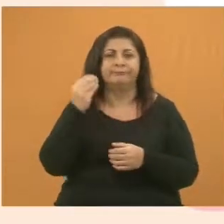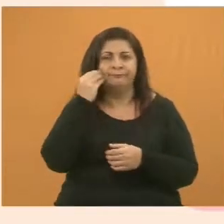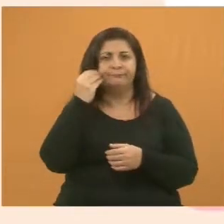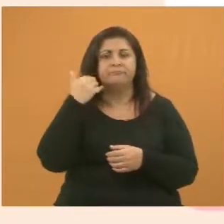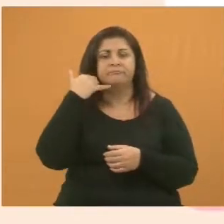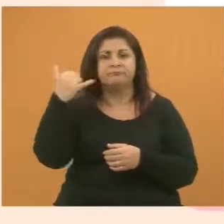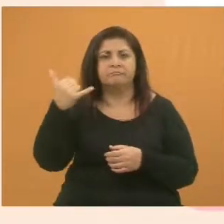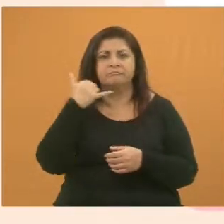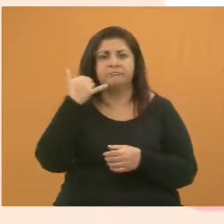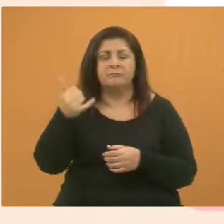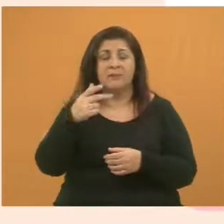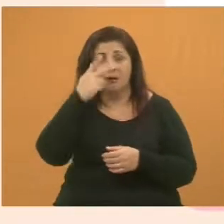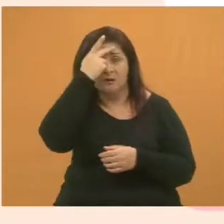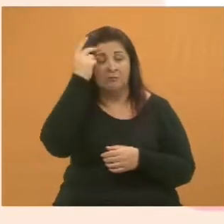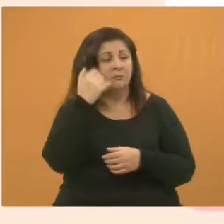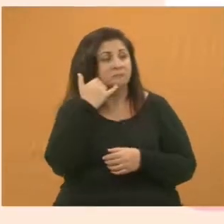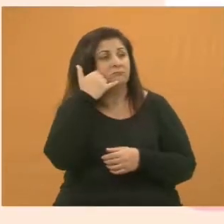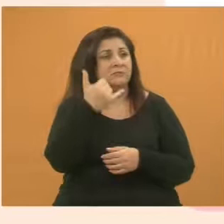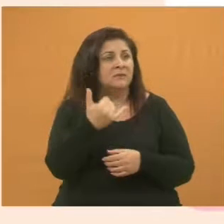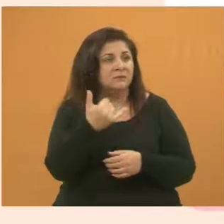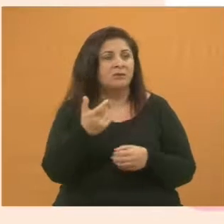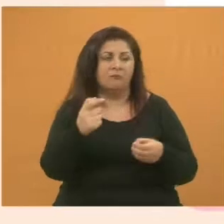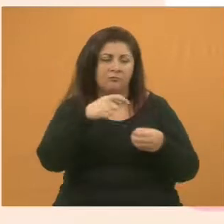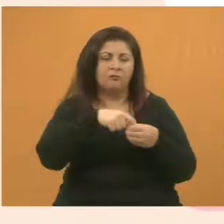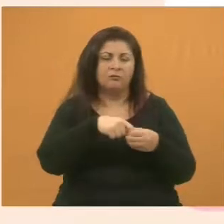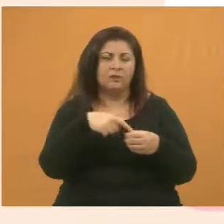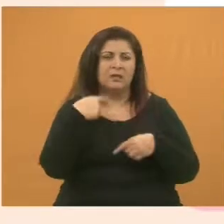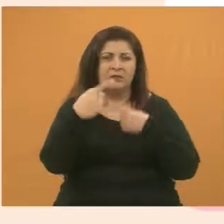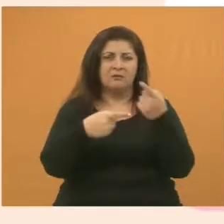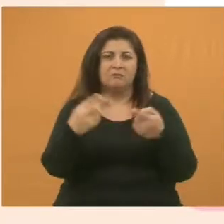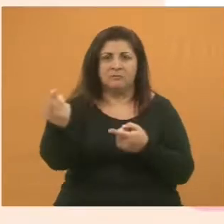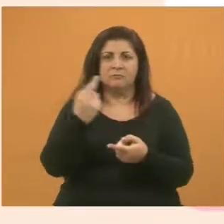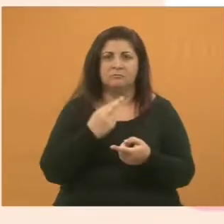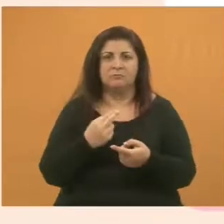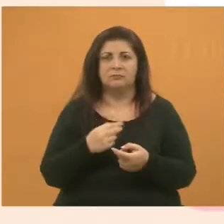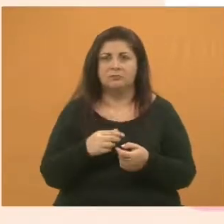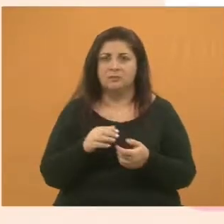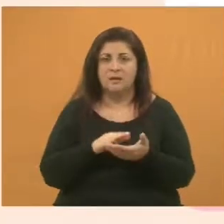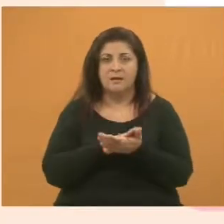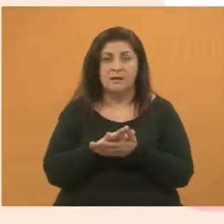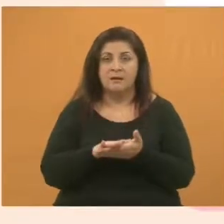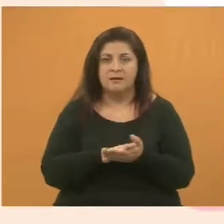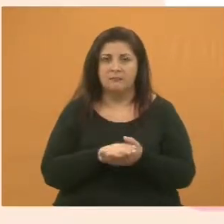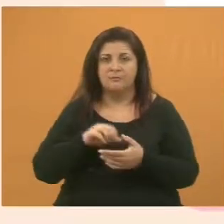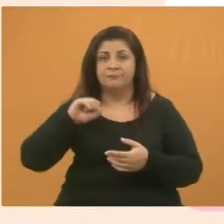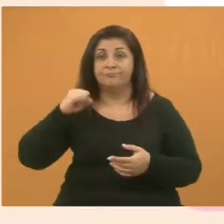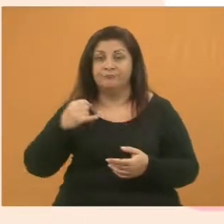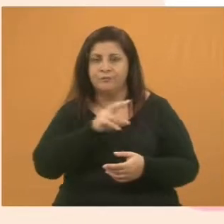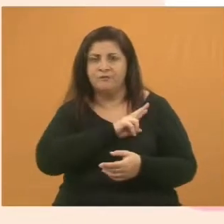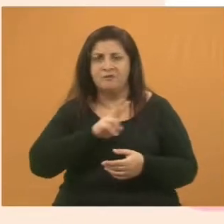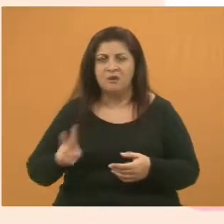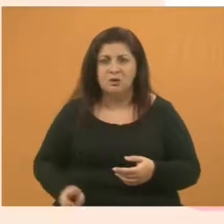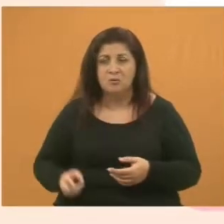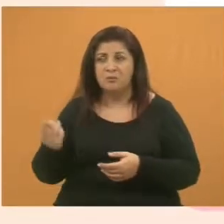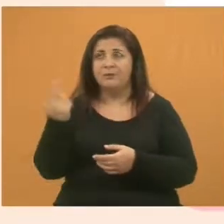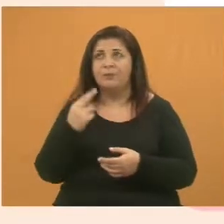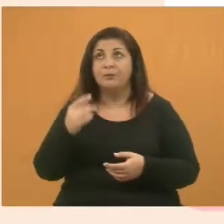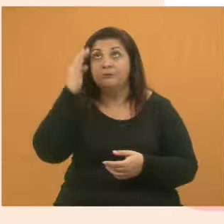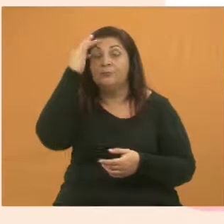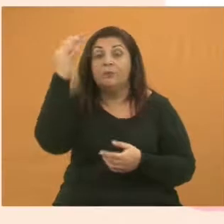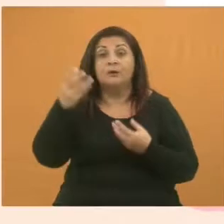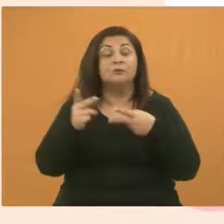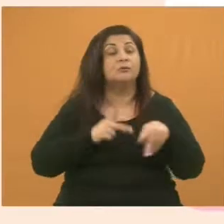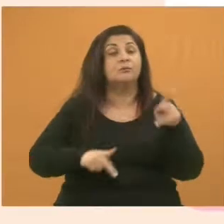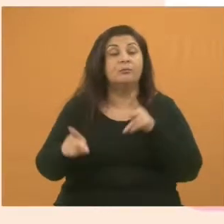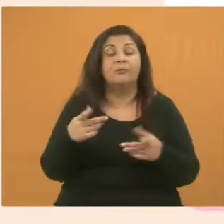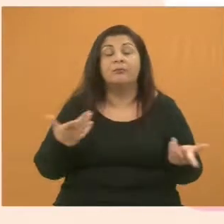quem atende o telefone fala que vai retornar a ligação e não retorna. Então, eu fico imaginando, se trata um vereador dessa forma, eu fico imaginando como é que